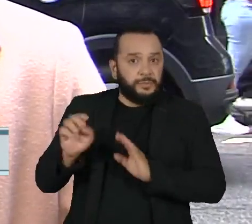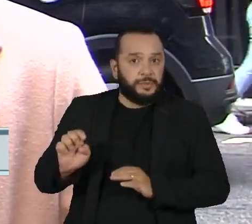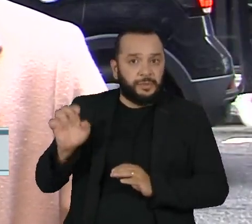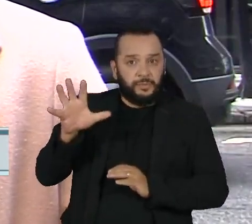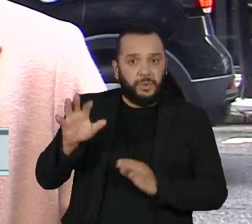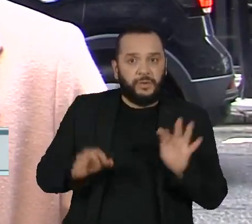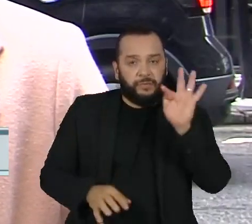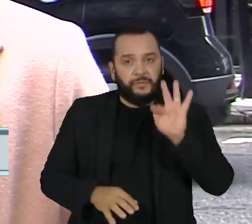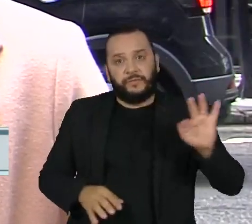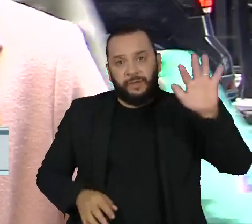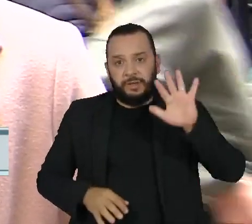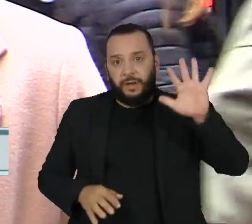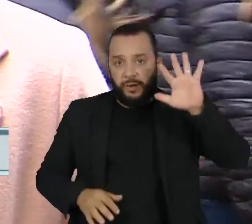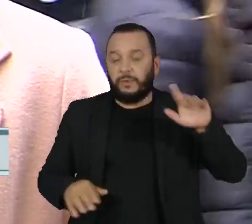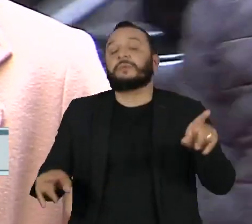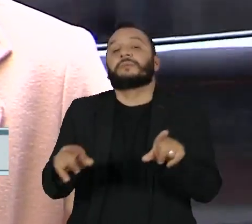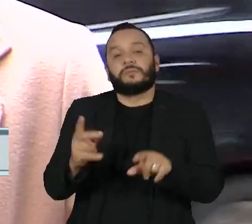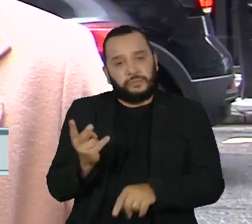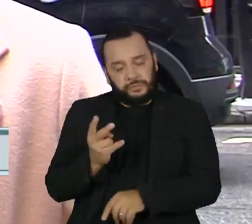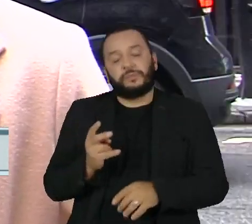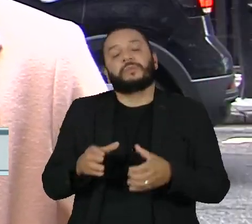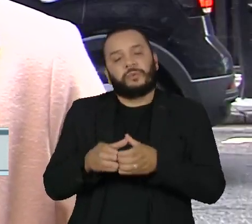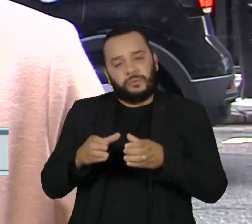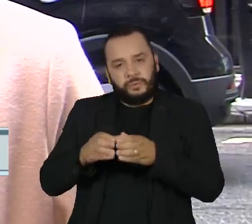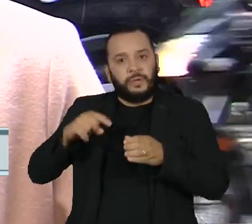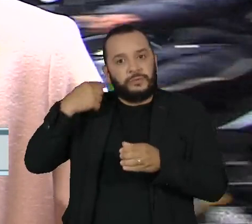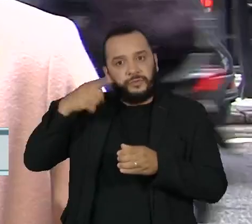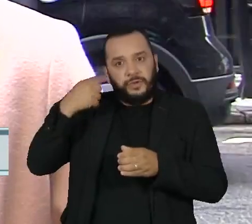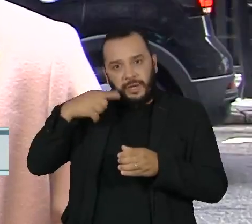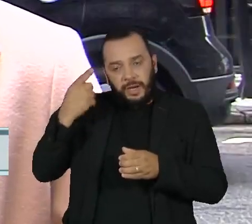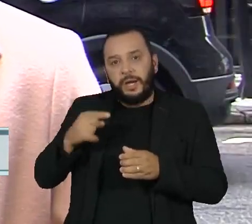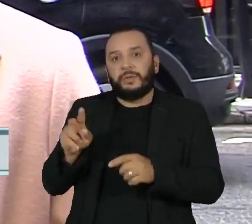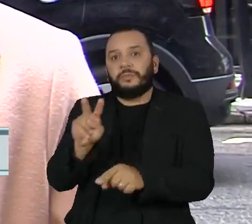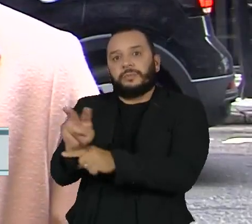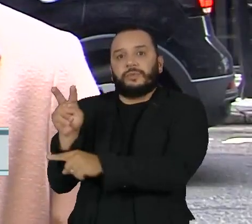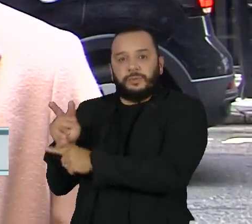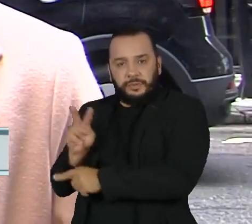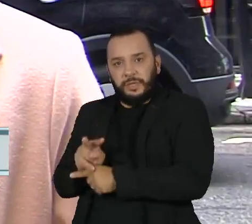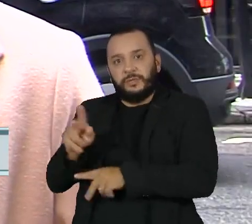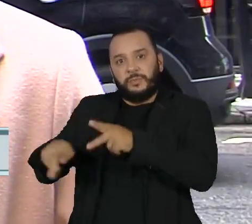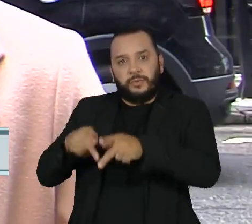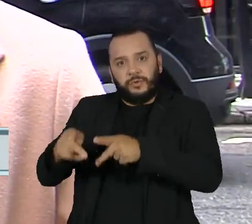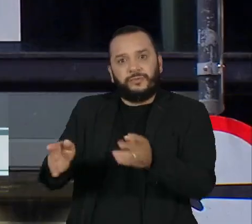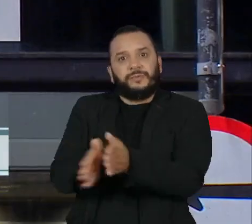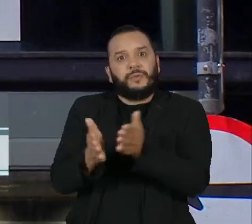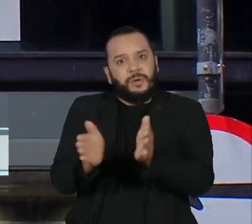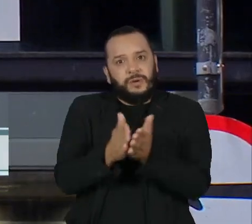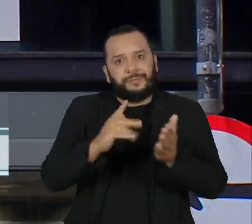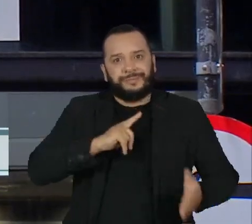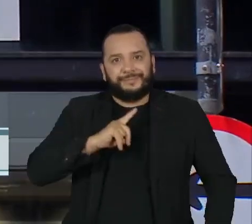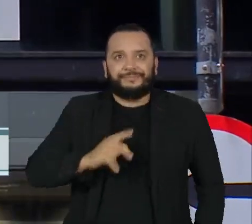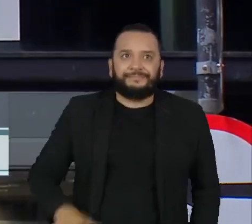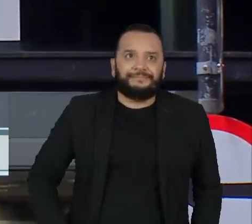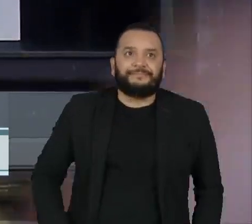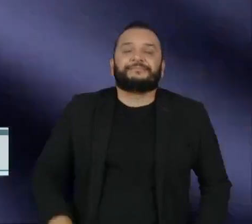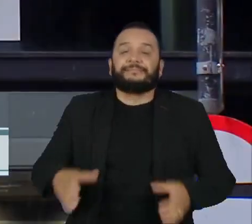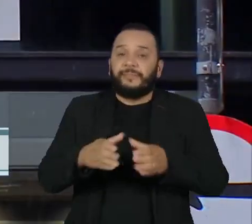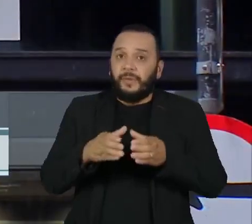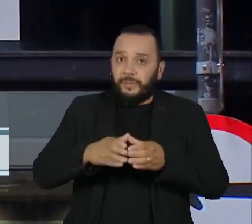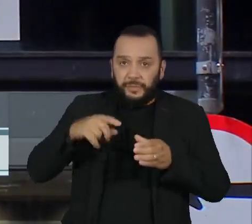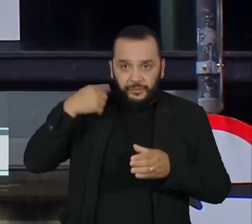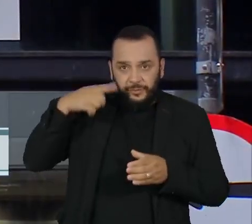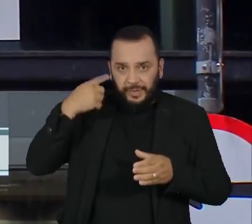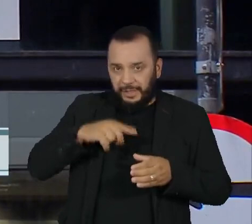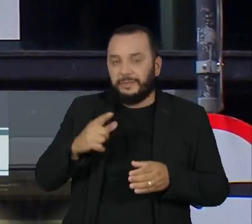Agentes que prestam um serviço essencial, o de dar voz e direitos à população mais vulnerável. As Defensorias Públicas